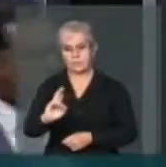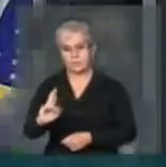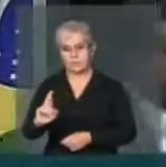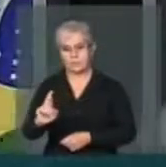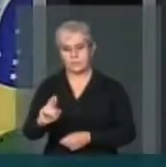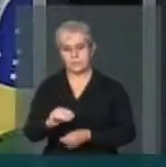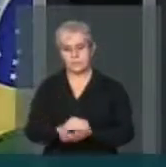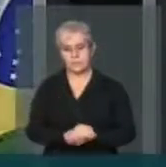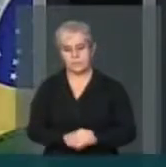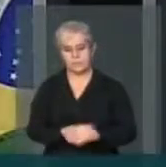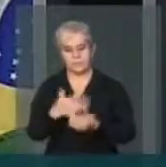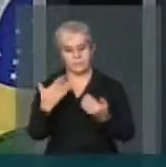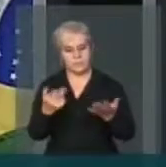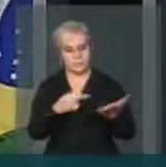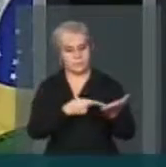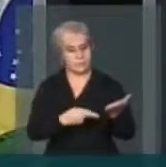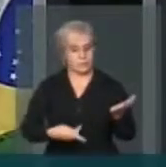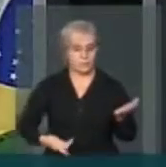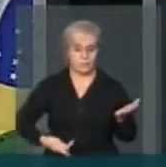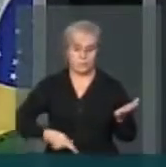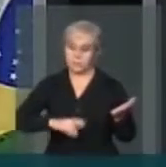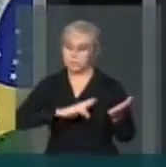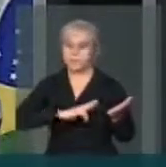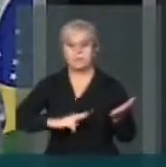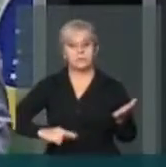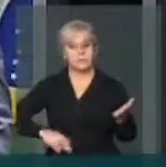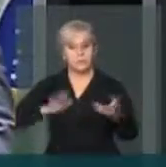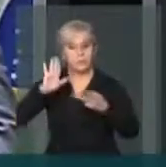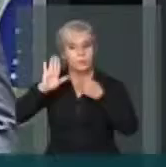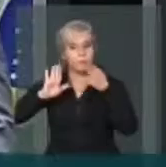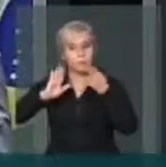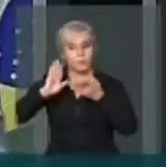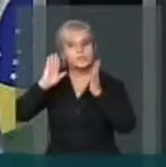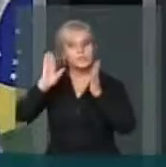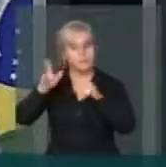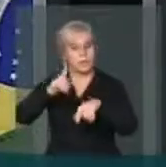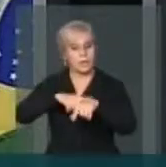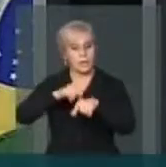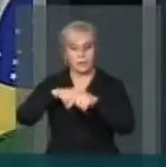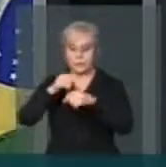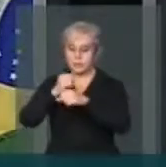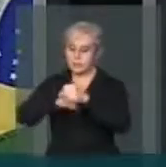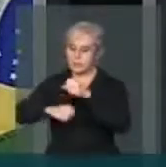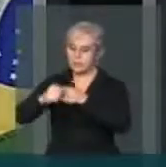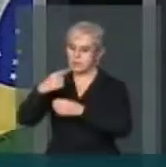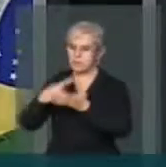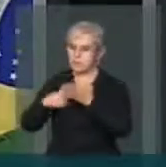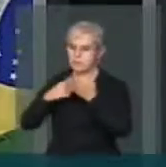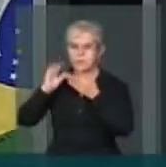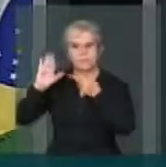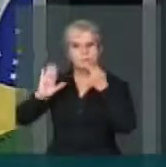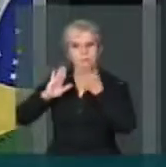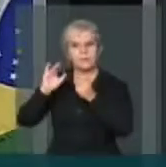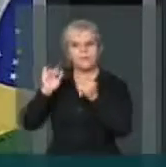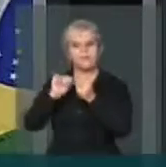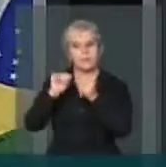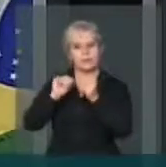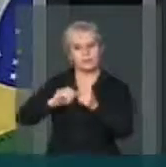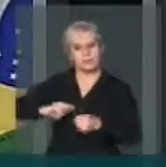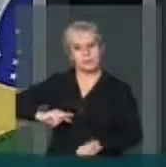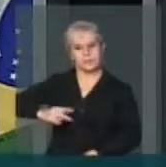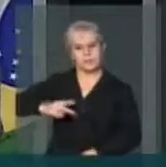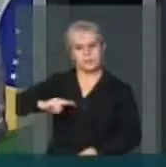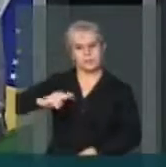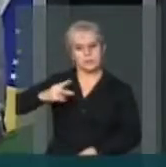E a presidente da república prometeu, durante a campanha eleitoral, fazer a correção